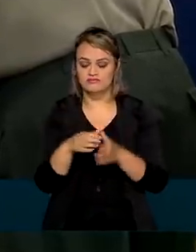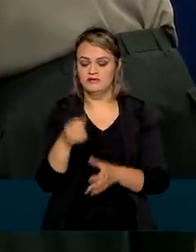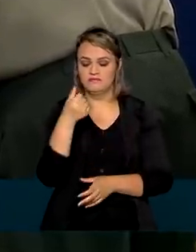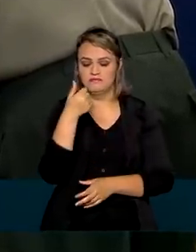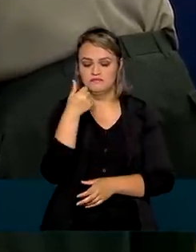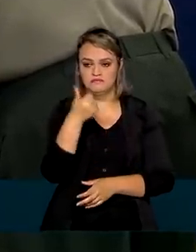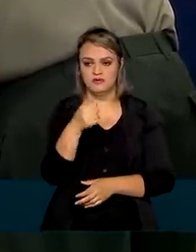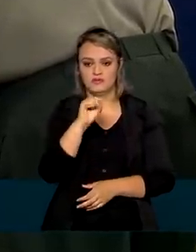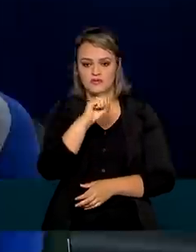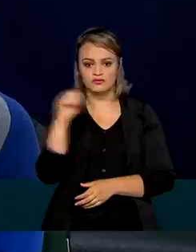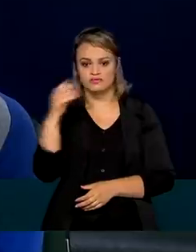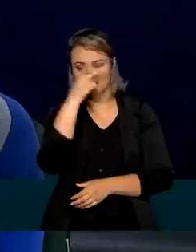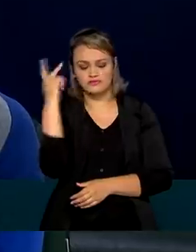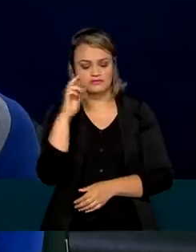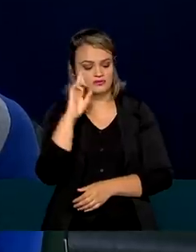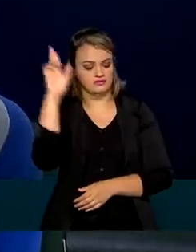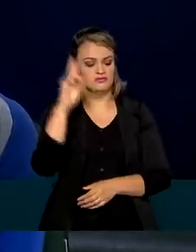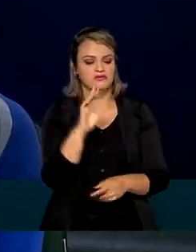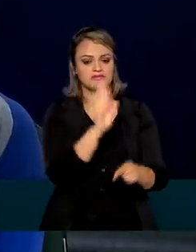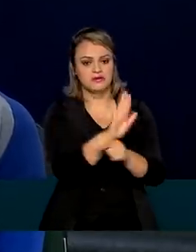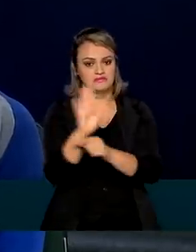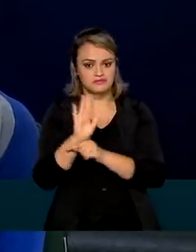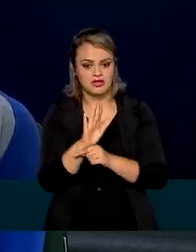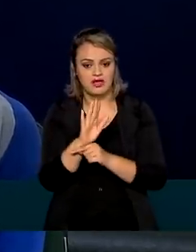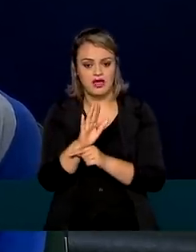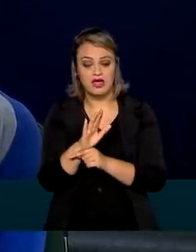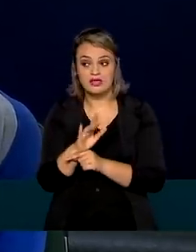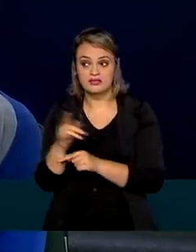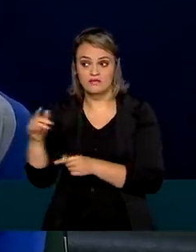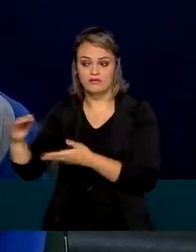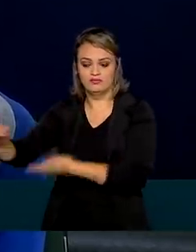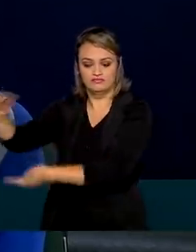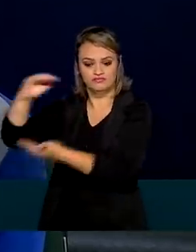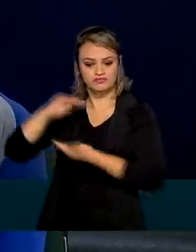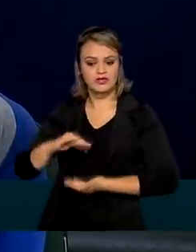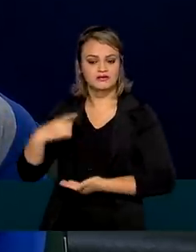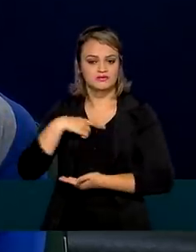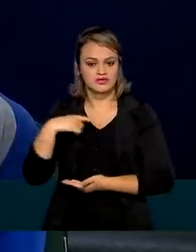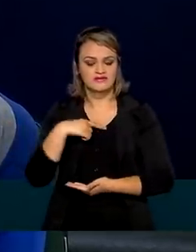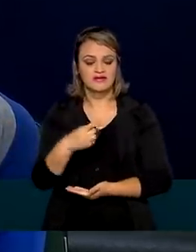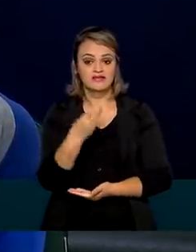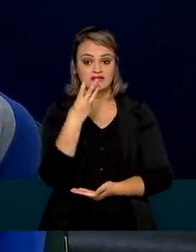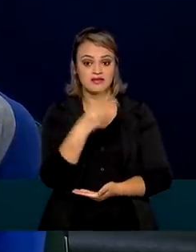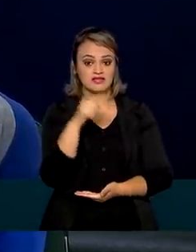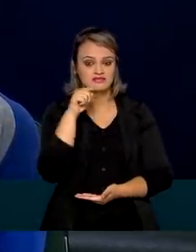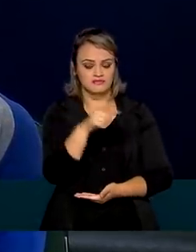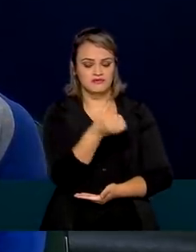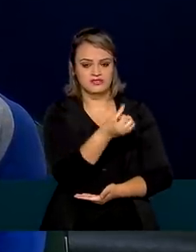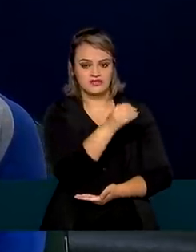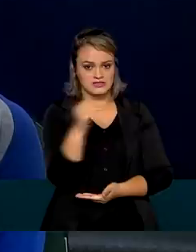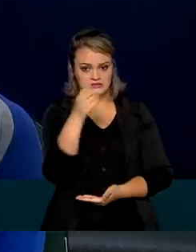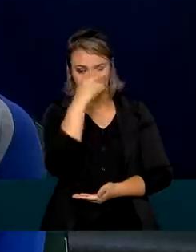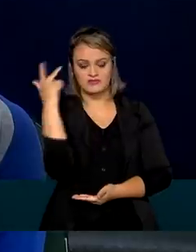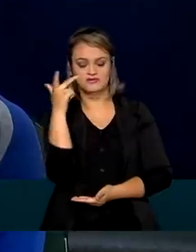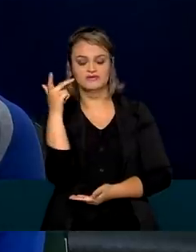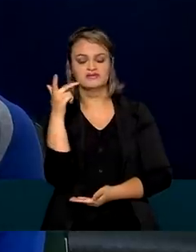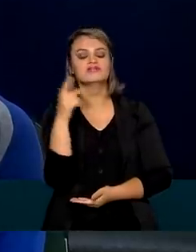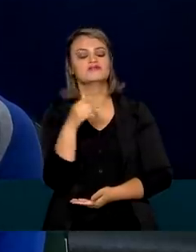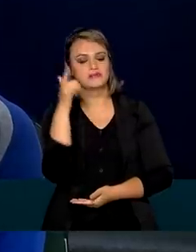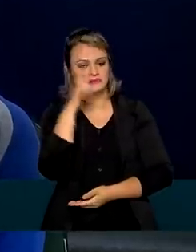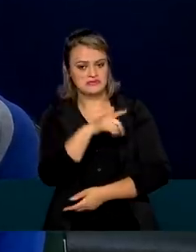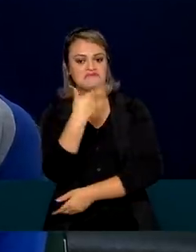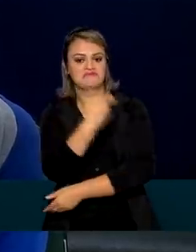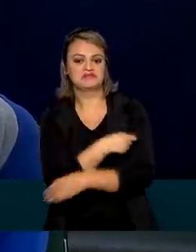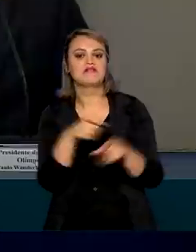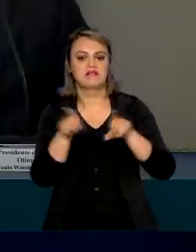.800 integrantes. Devido à doação do Comitê Olímpico Internacional, outras 3.600 pessoas vão ser